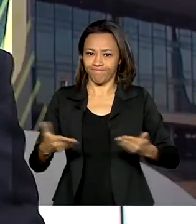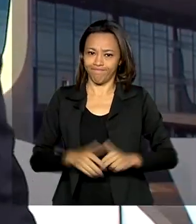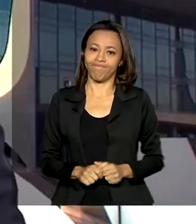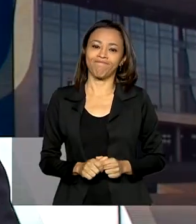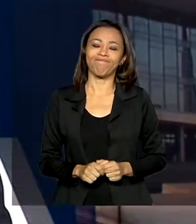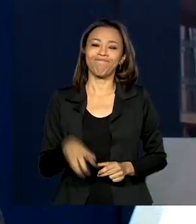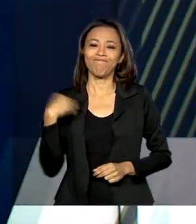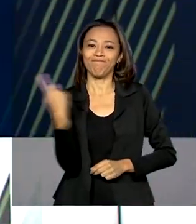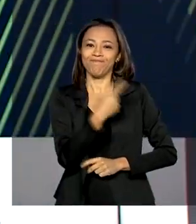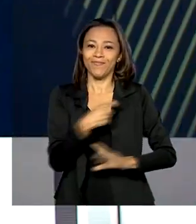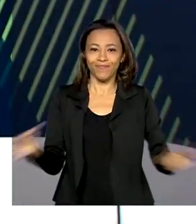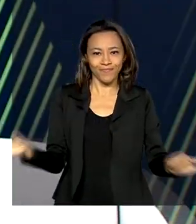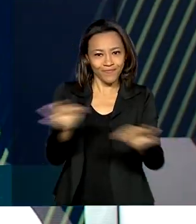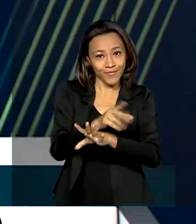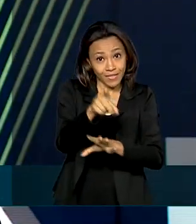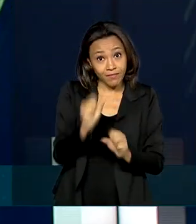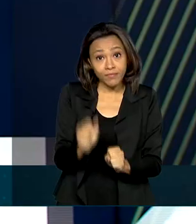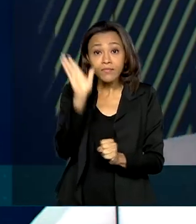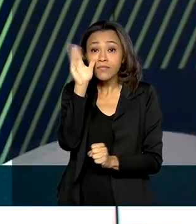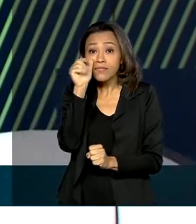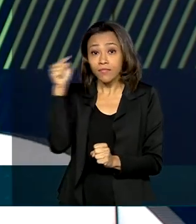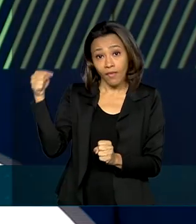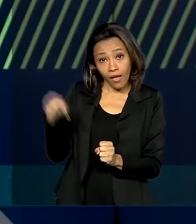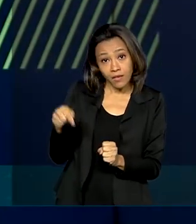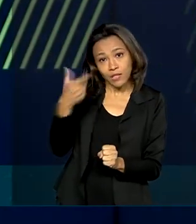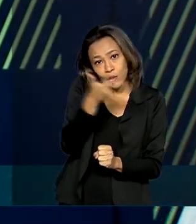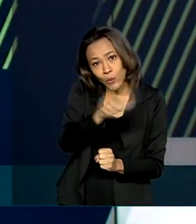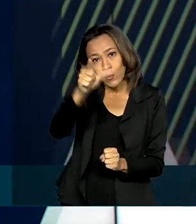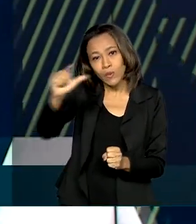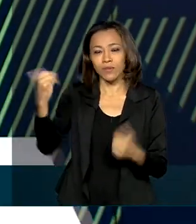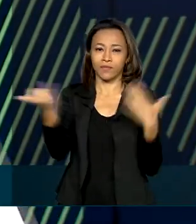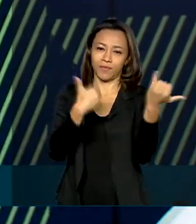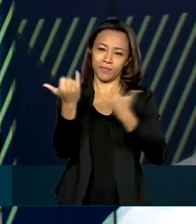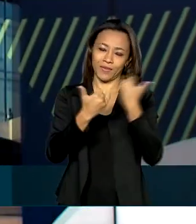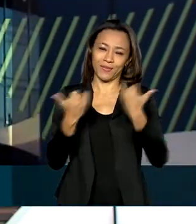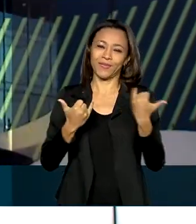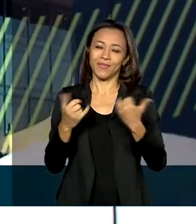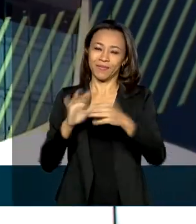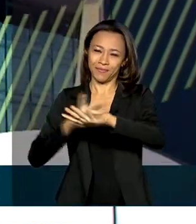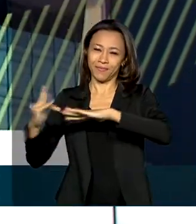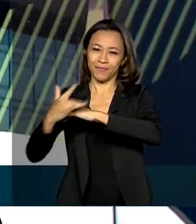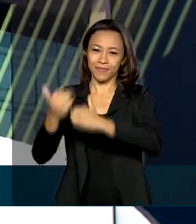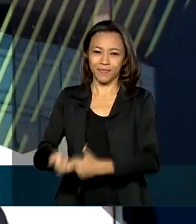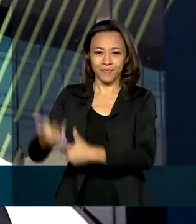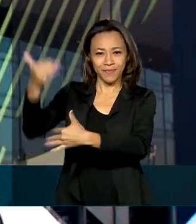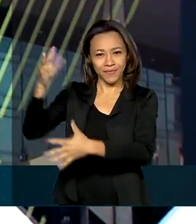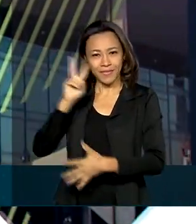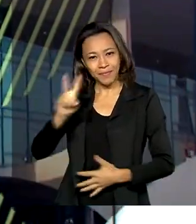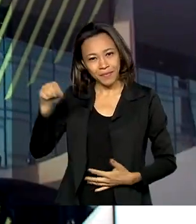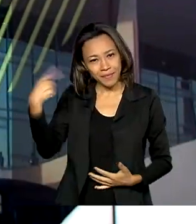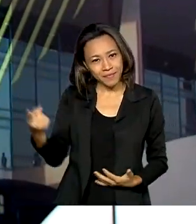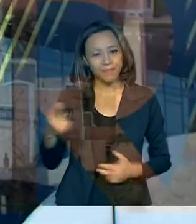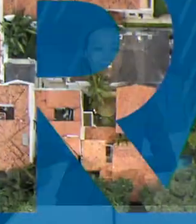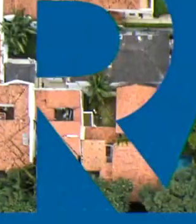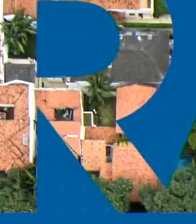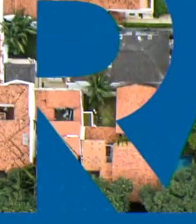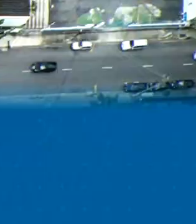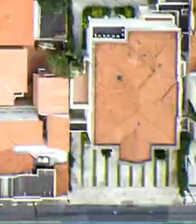A gente fica por aqui. Você pode acompanhar essas e outras informações também pelas nossas redes sociais. Até a próxima edição.